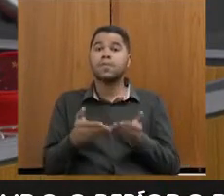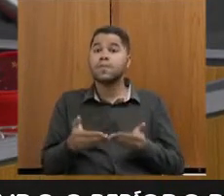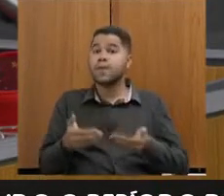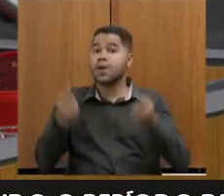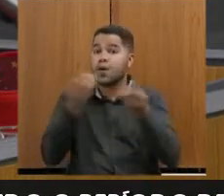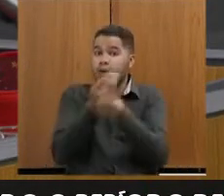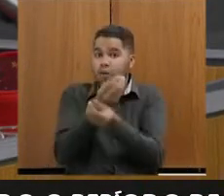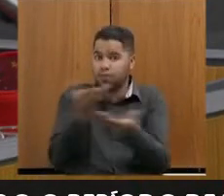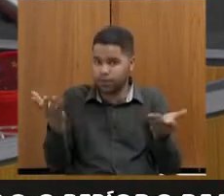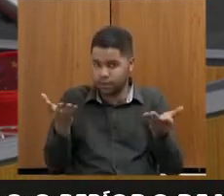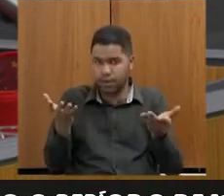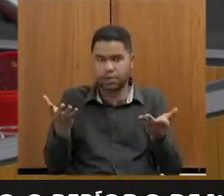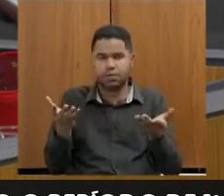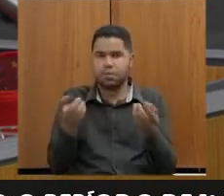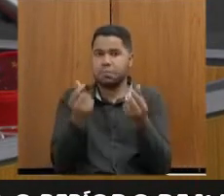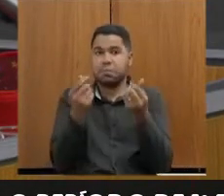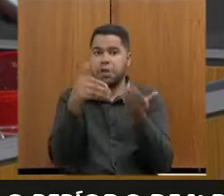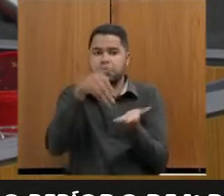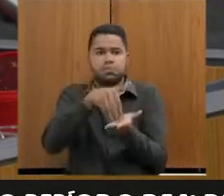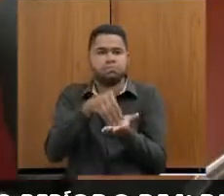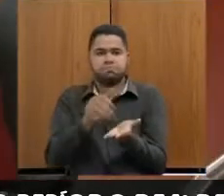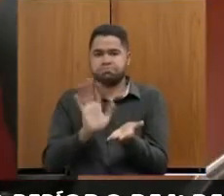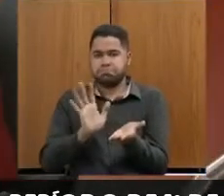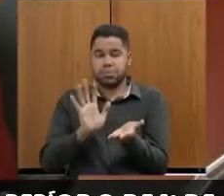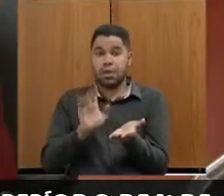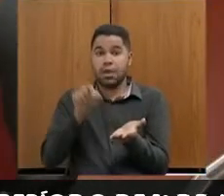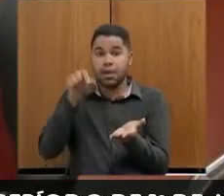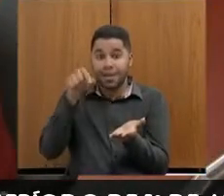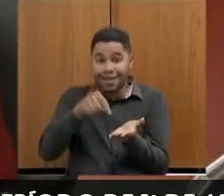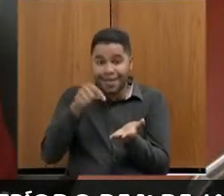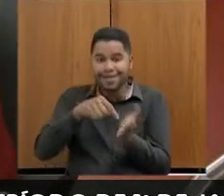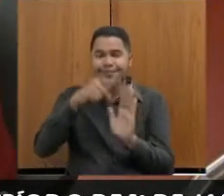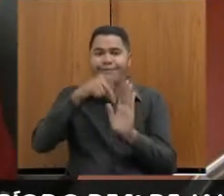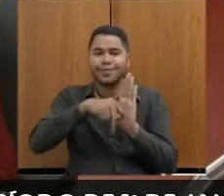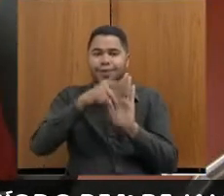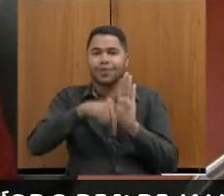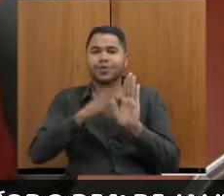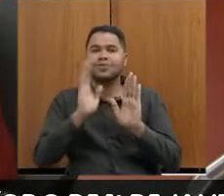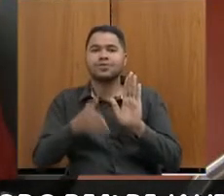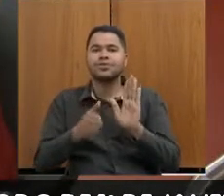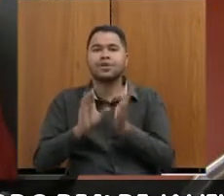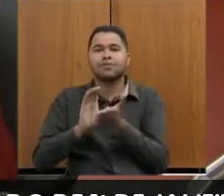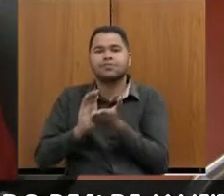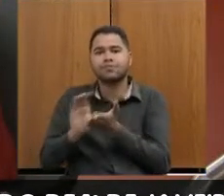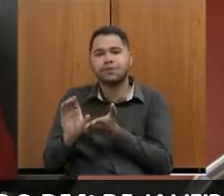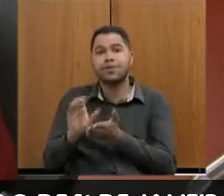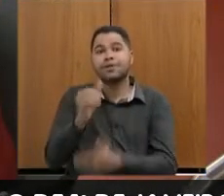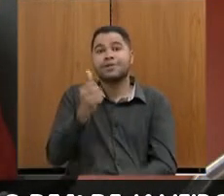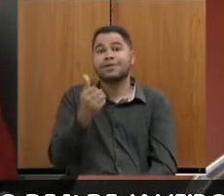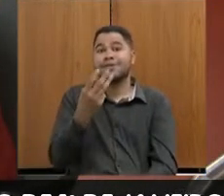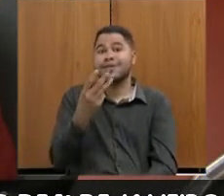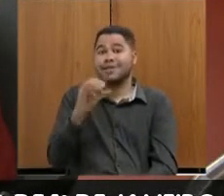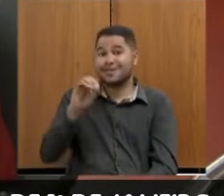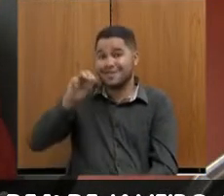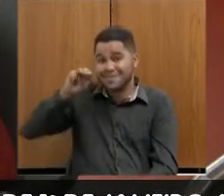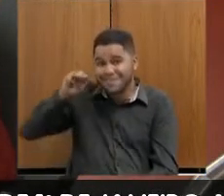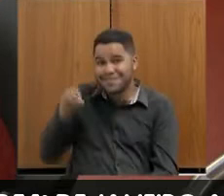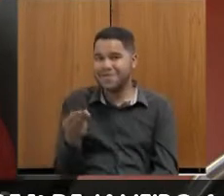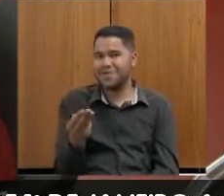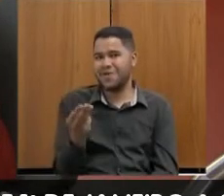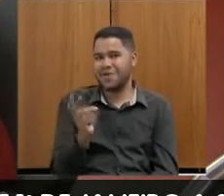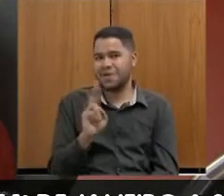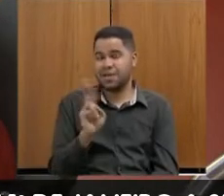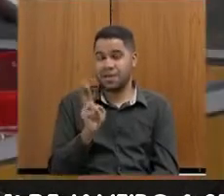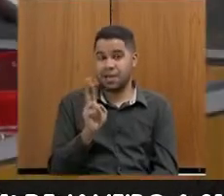oferta, sem um preço mínimo. Nesse projeto, já foi investido mais de R 130 milhões, de reais. Isso